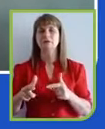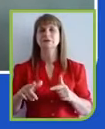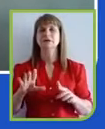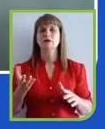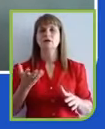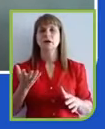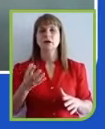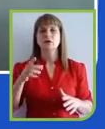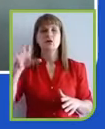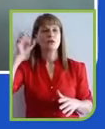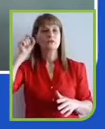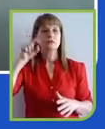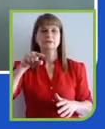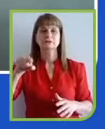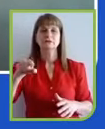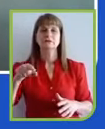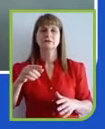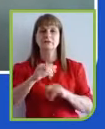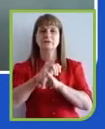vem pela frente.